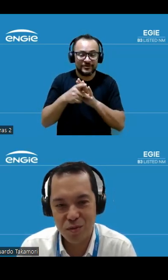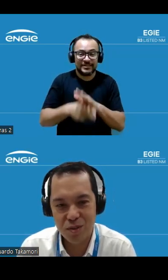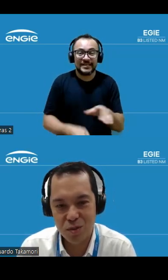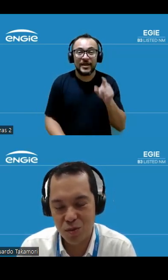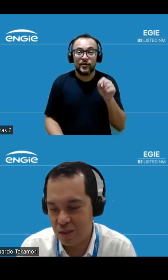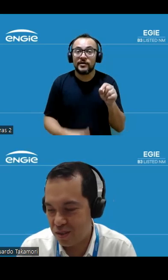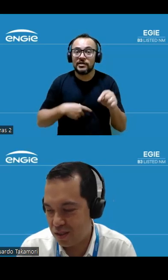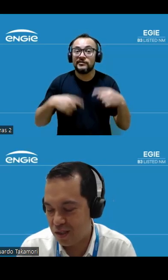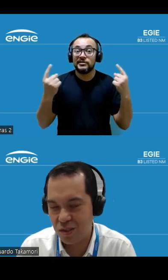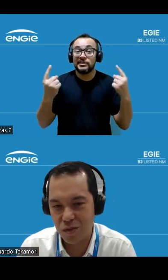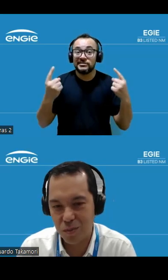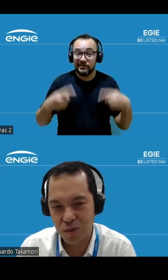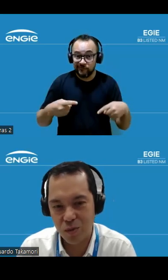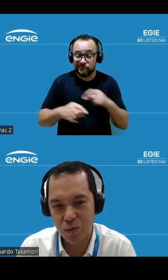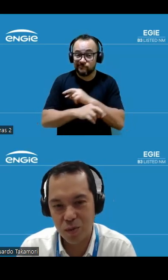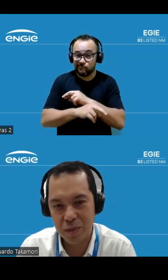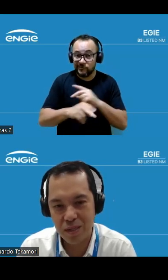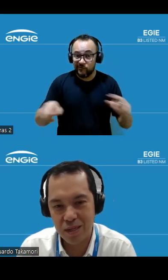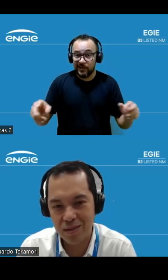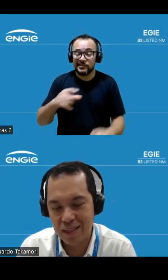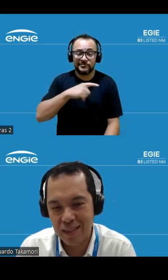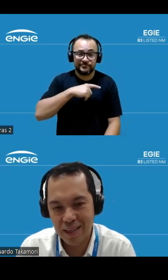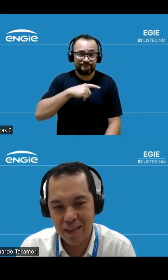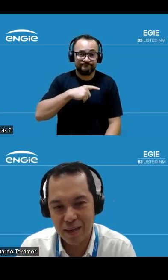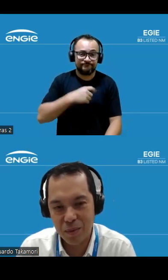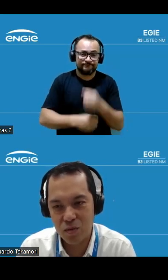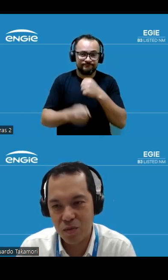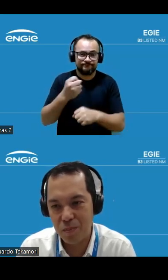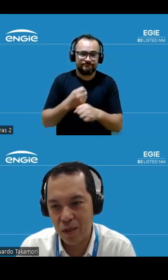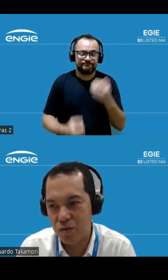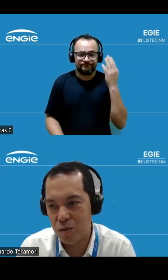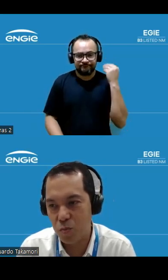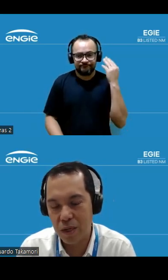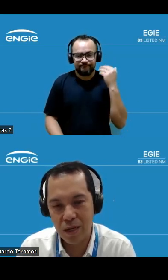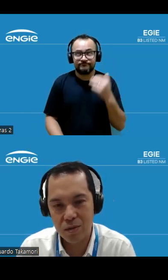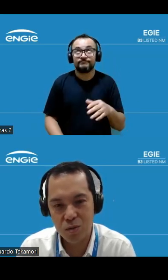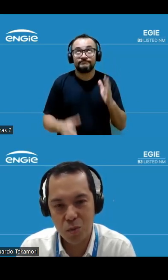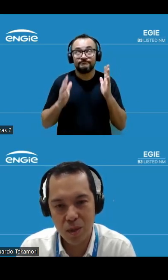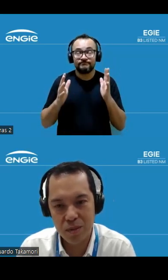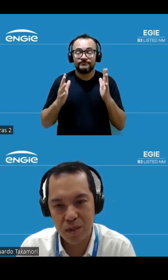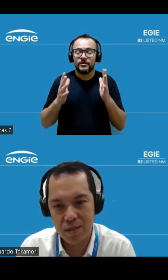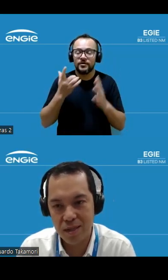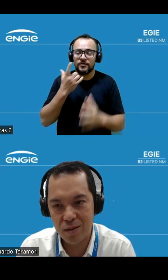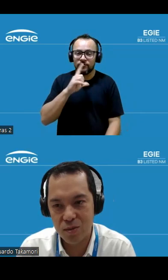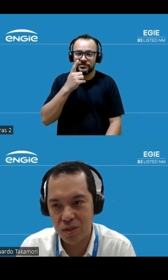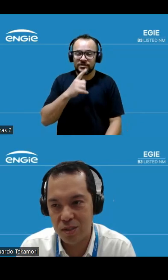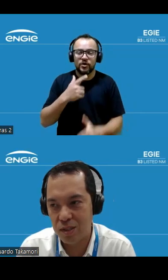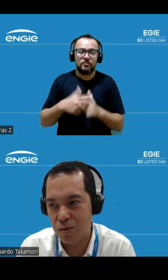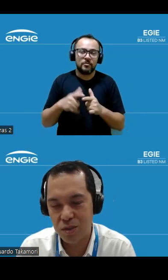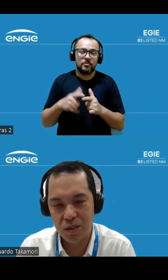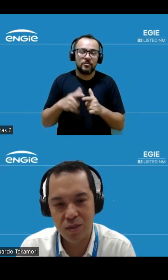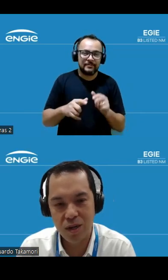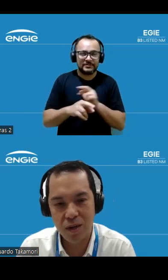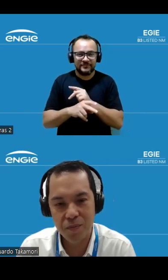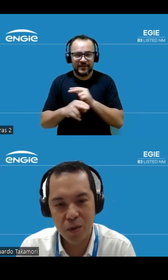desafios em função de dois incidentes que tivemos ao longo do ano passado, mas, felizmente, já foram superados os problemas endereçados e a